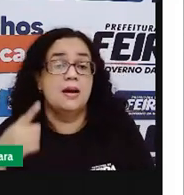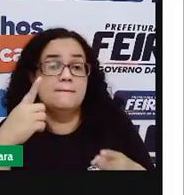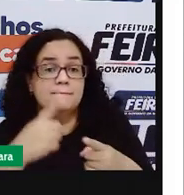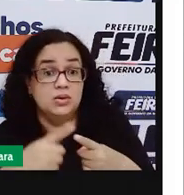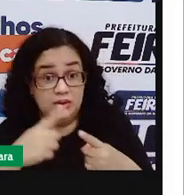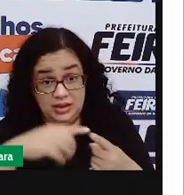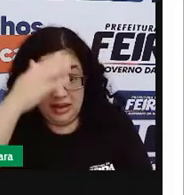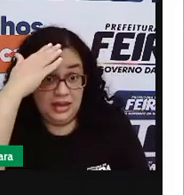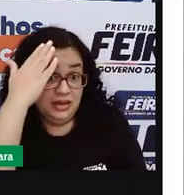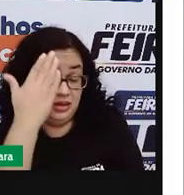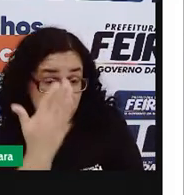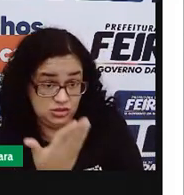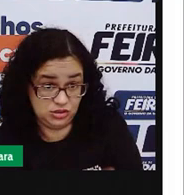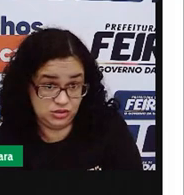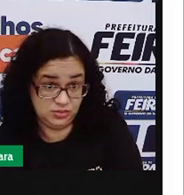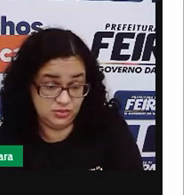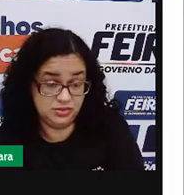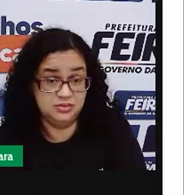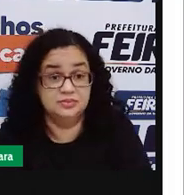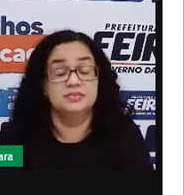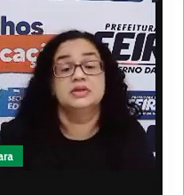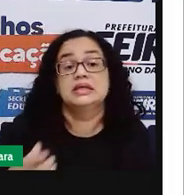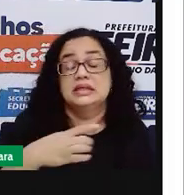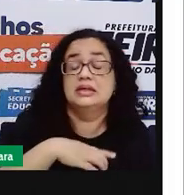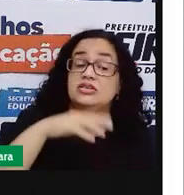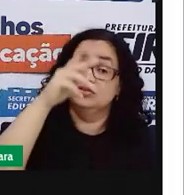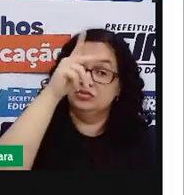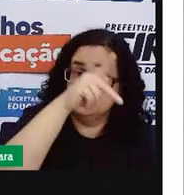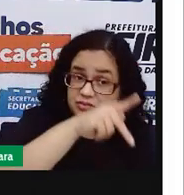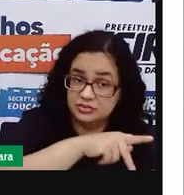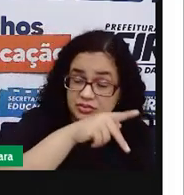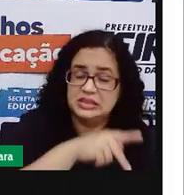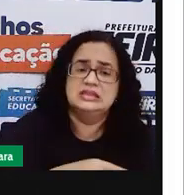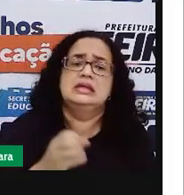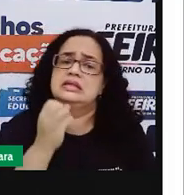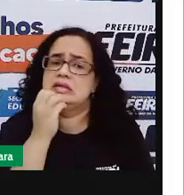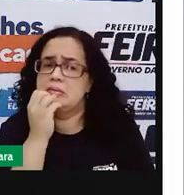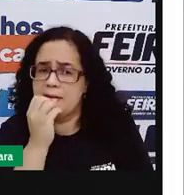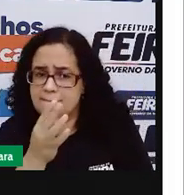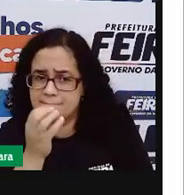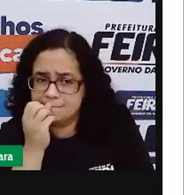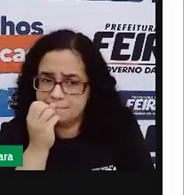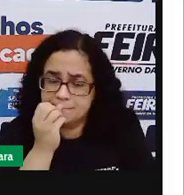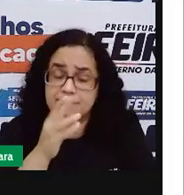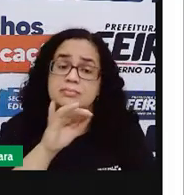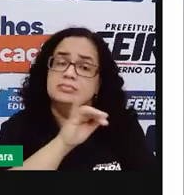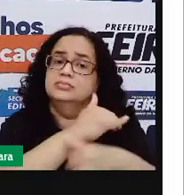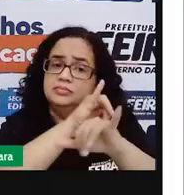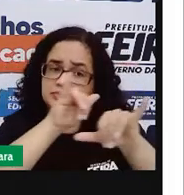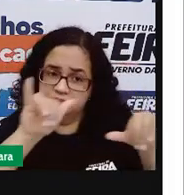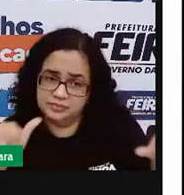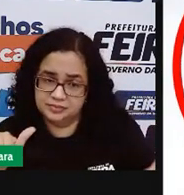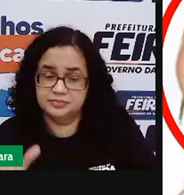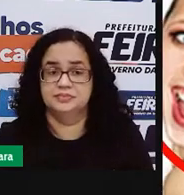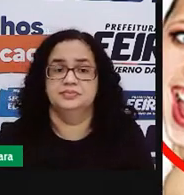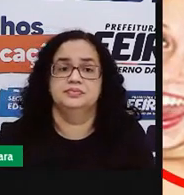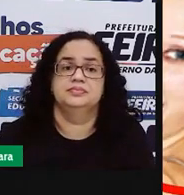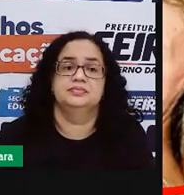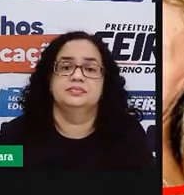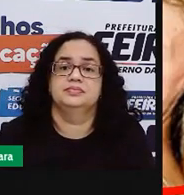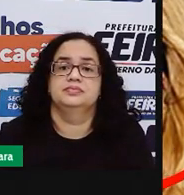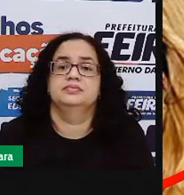acreditamos que ele realmente vai fazer aquilo que a propaganda estava mostrando.